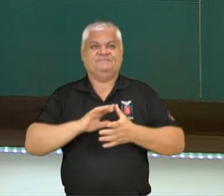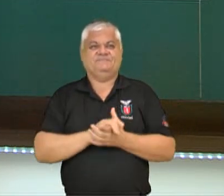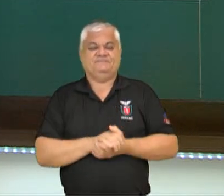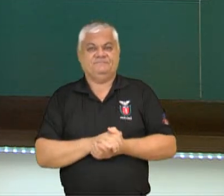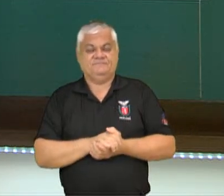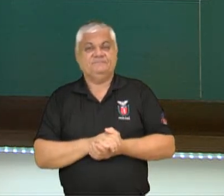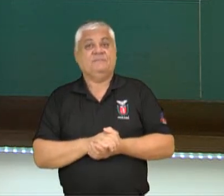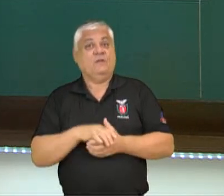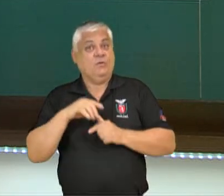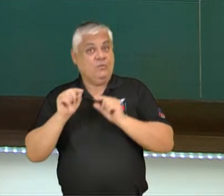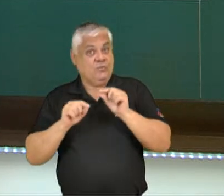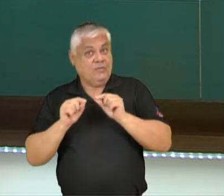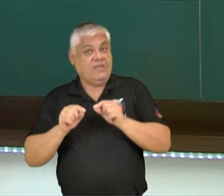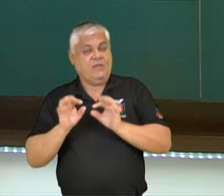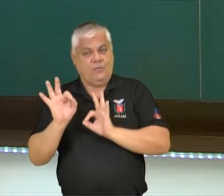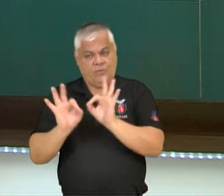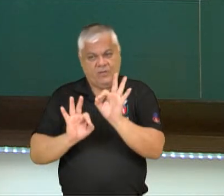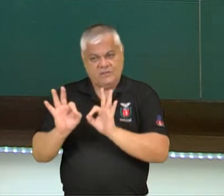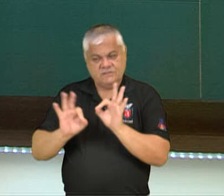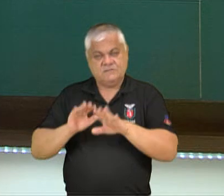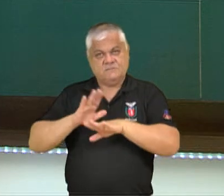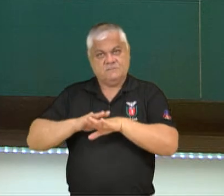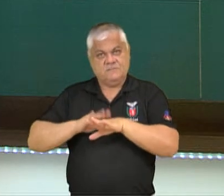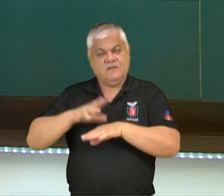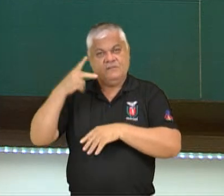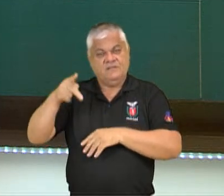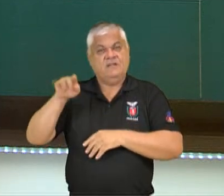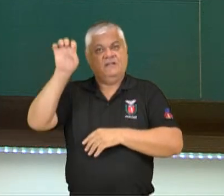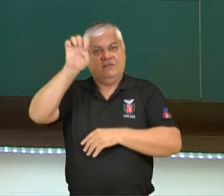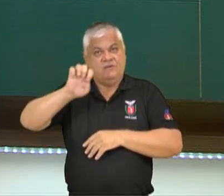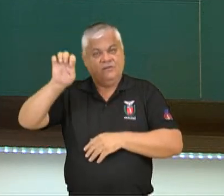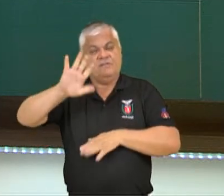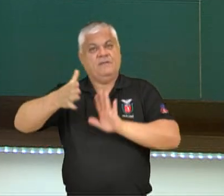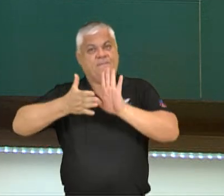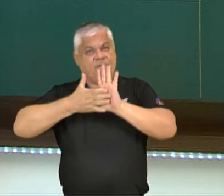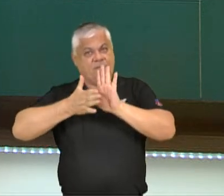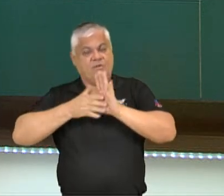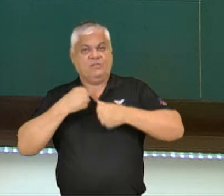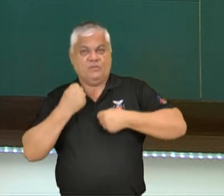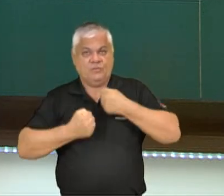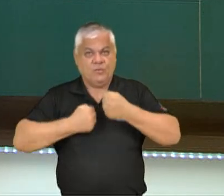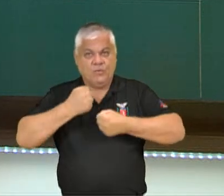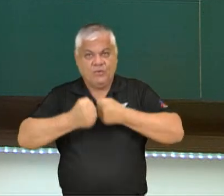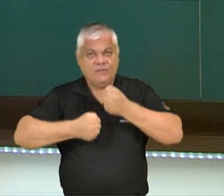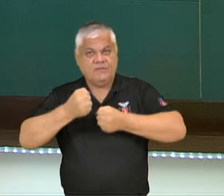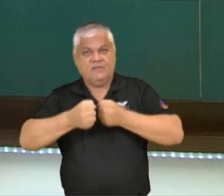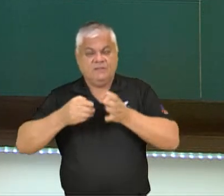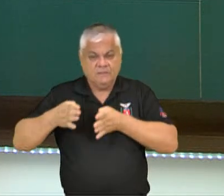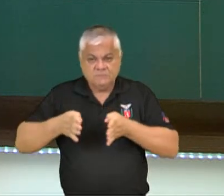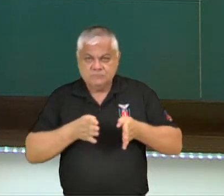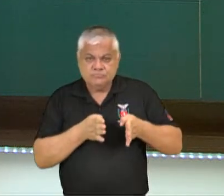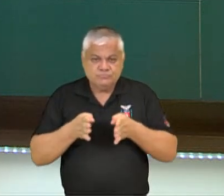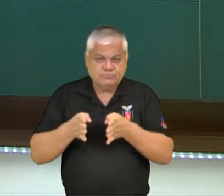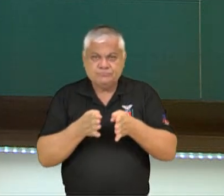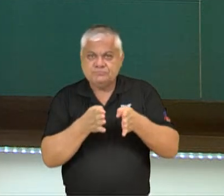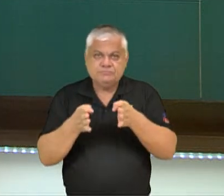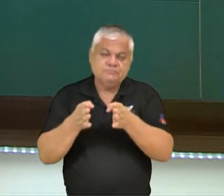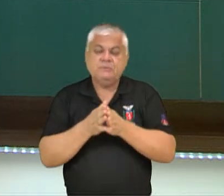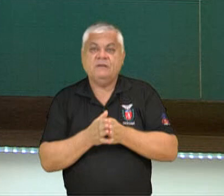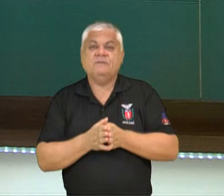certo? Uma competição organizada daí dentro da proposta da corrida de orientação, quando ela começou a sair